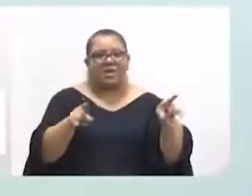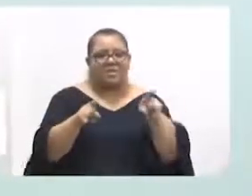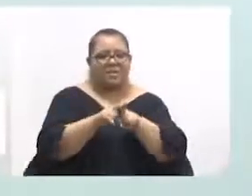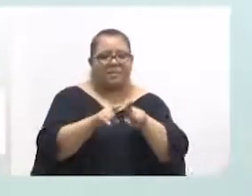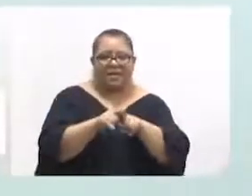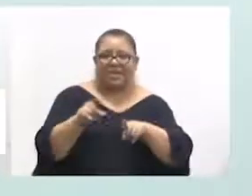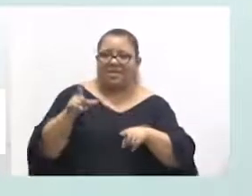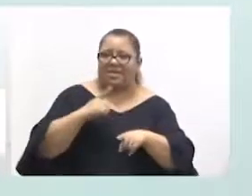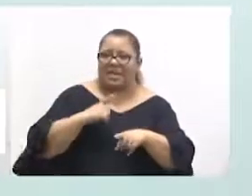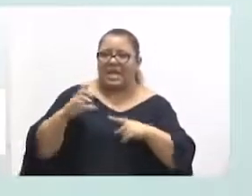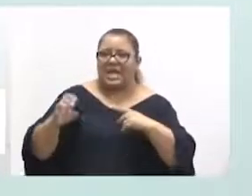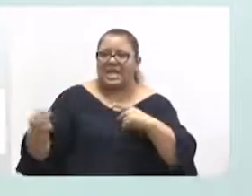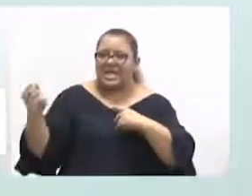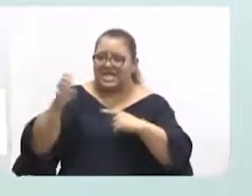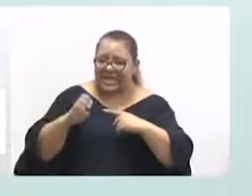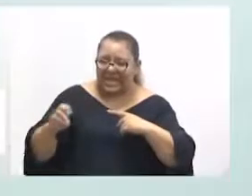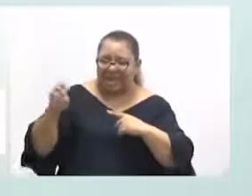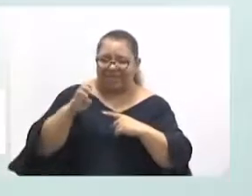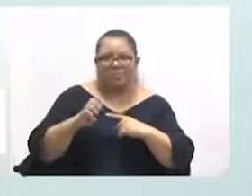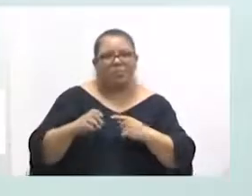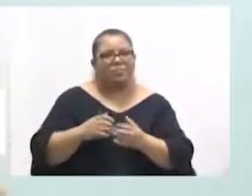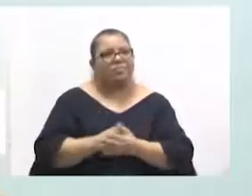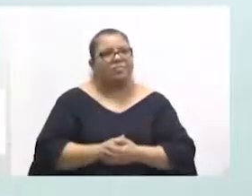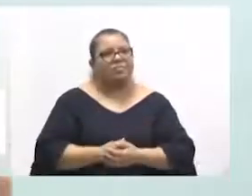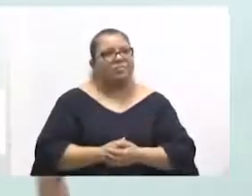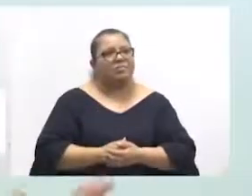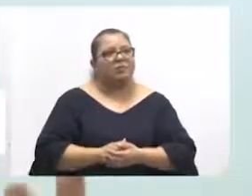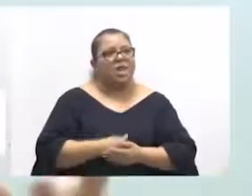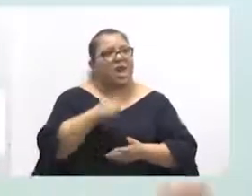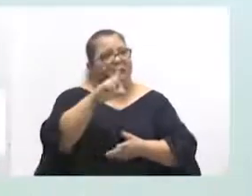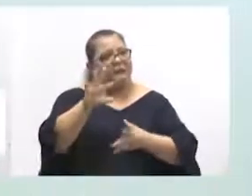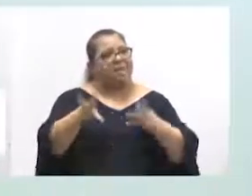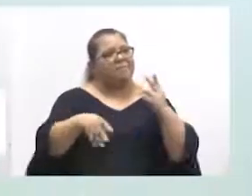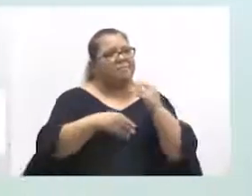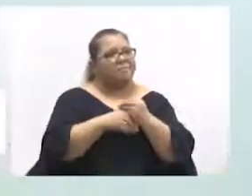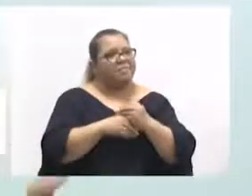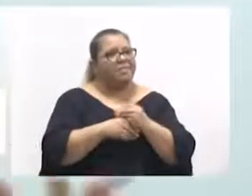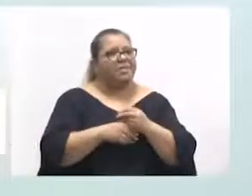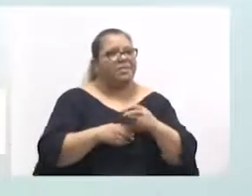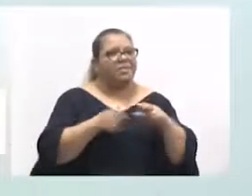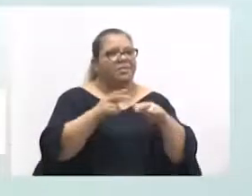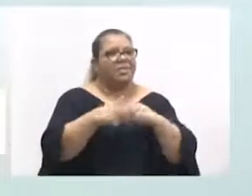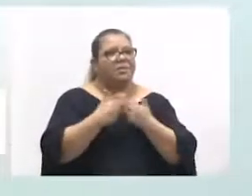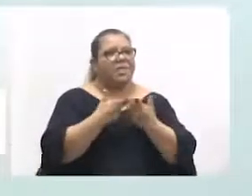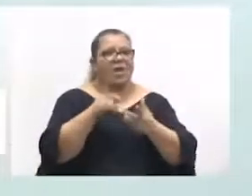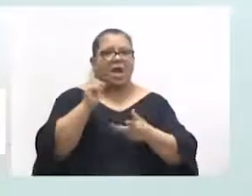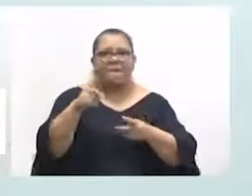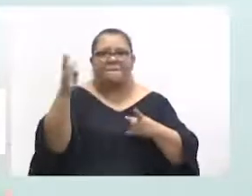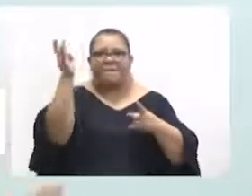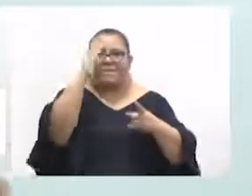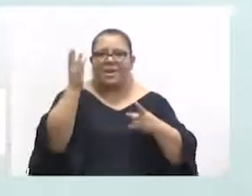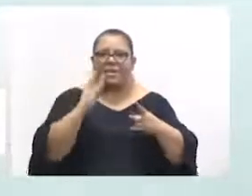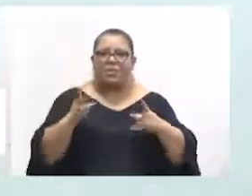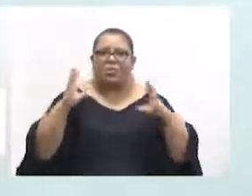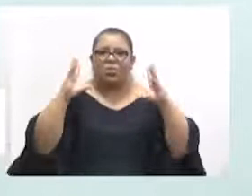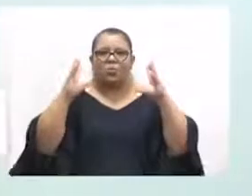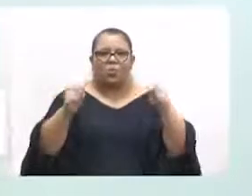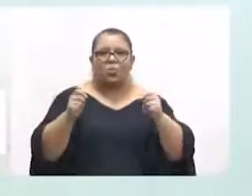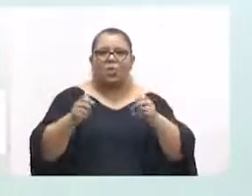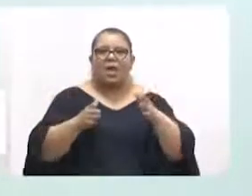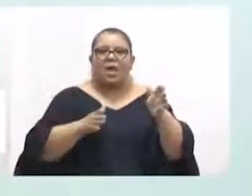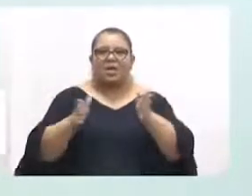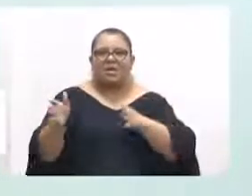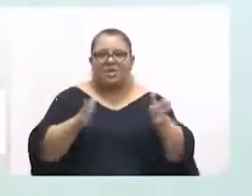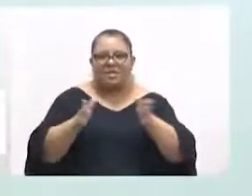uma PAC estadual, que é um incremento à PAC nacional, né? Para a gente poder ter acesso